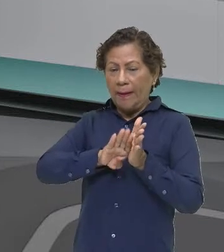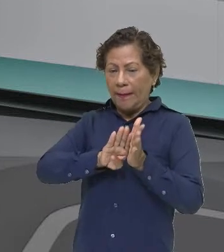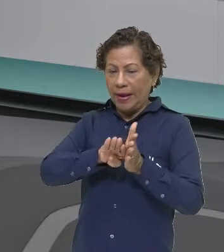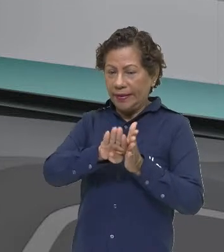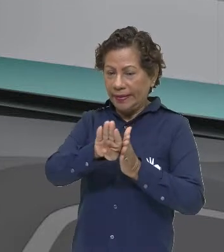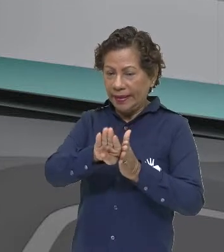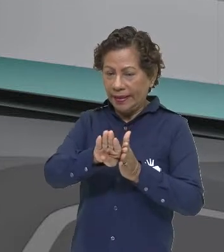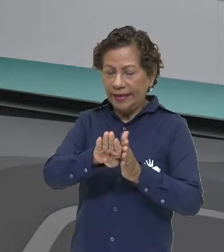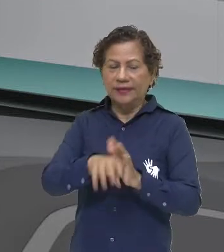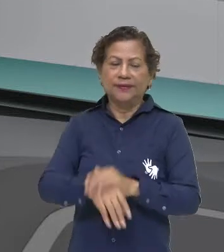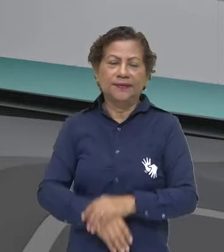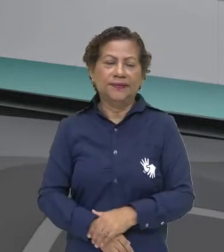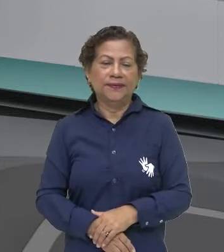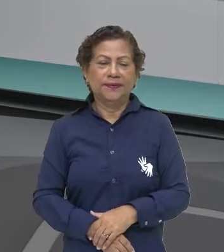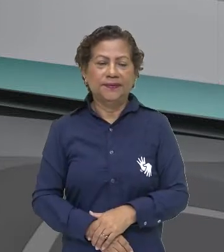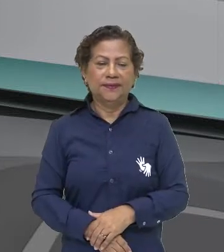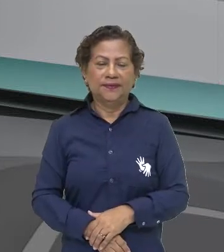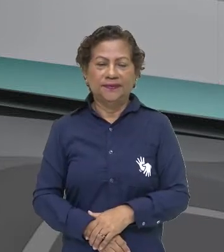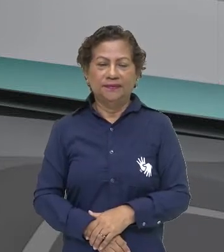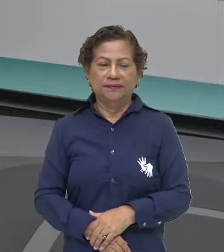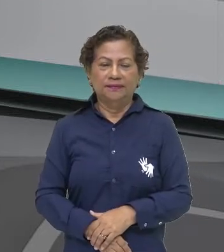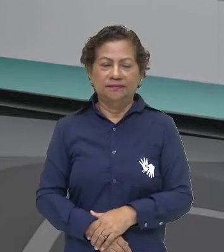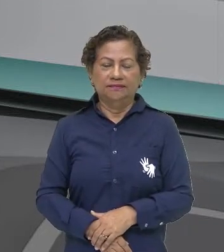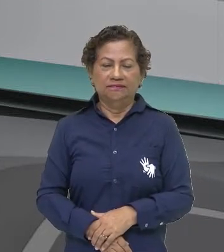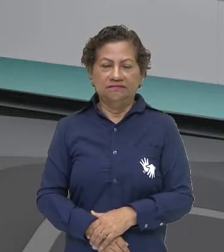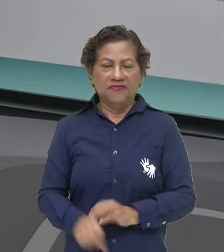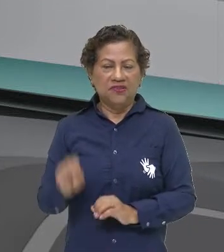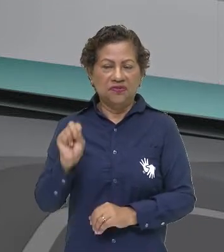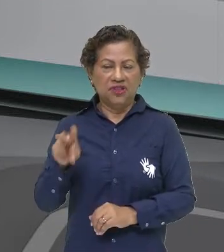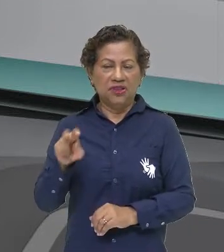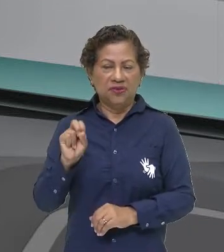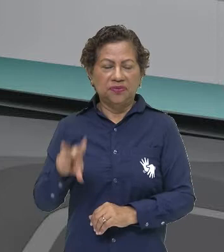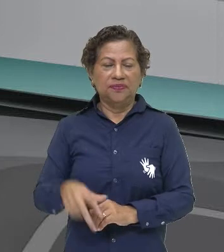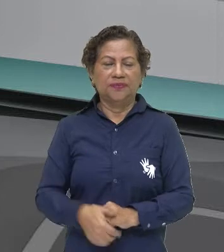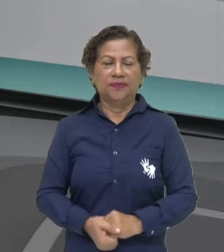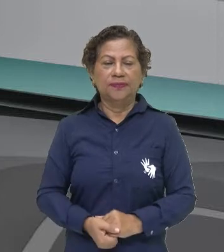bactérias, muito bem, vírus.